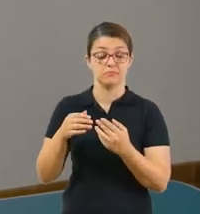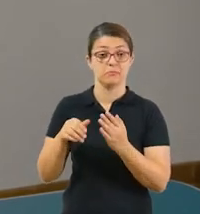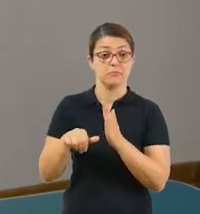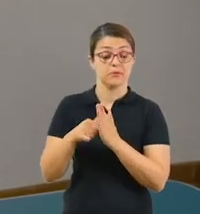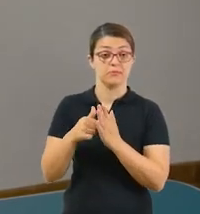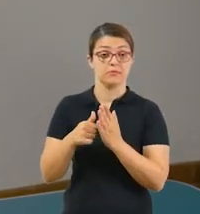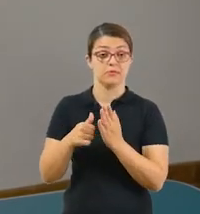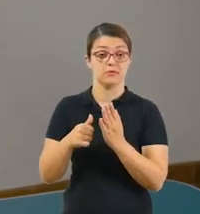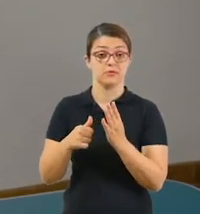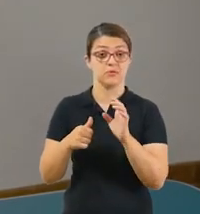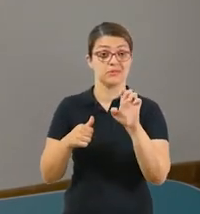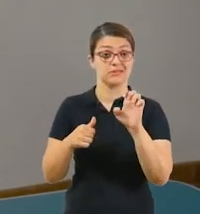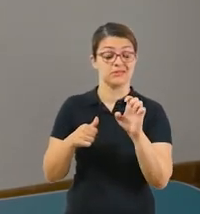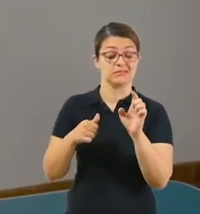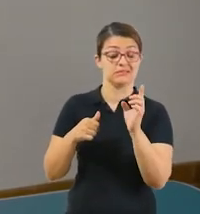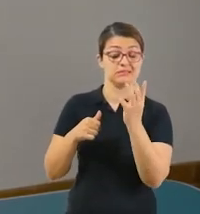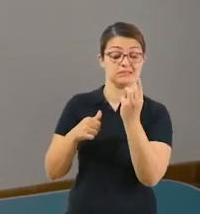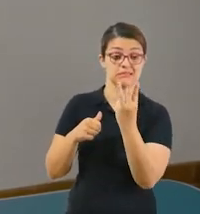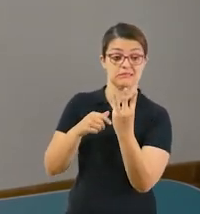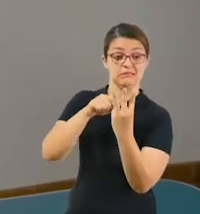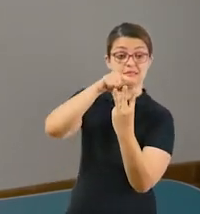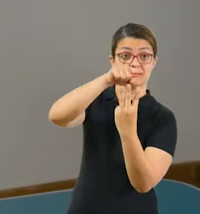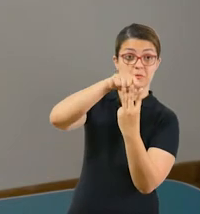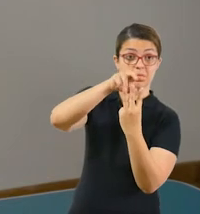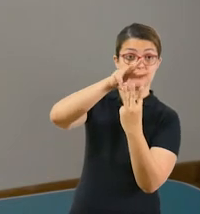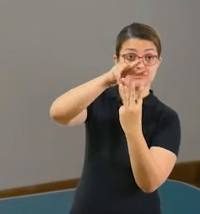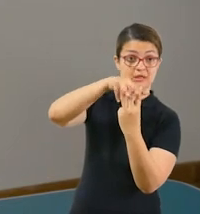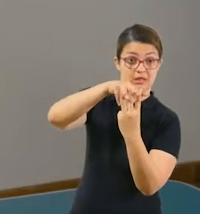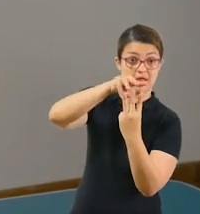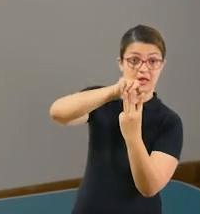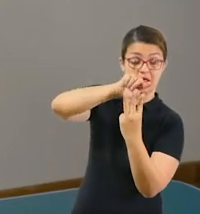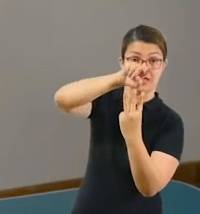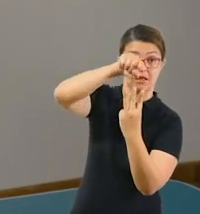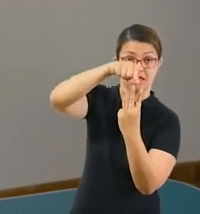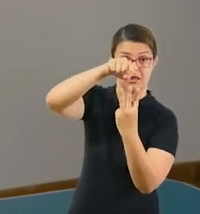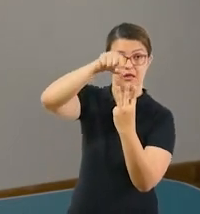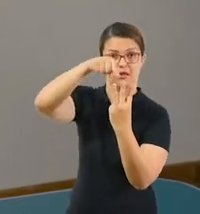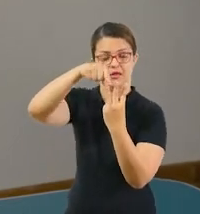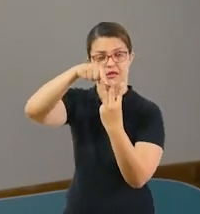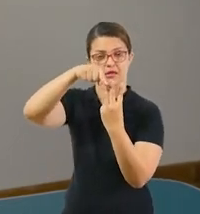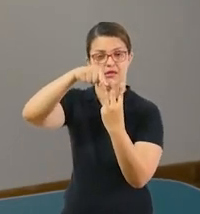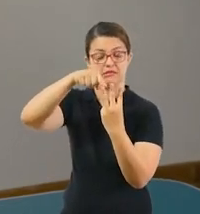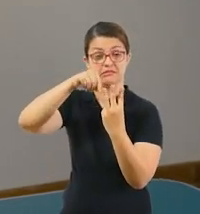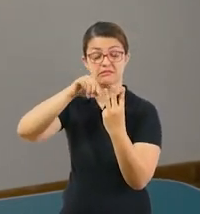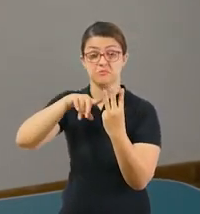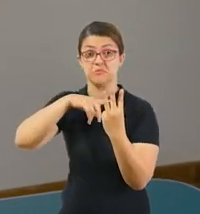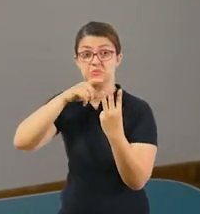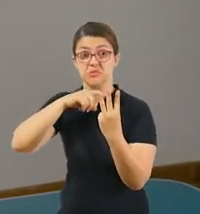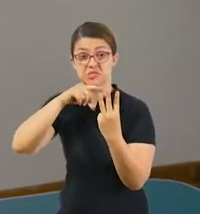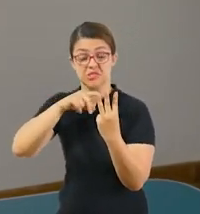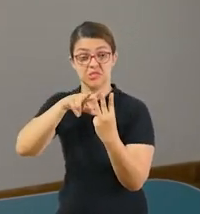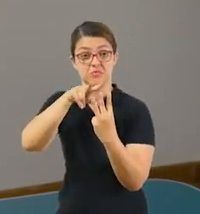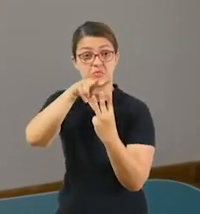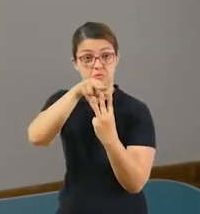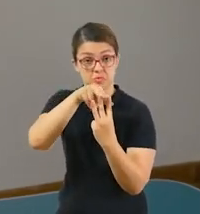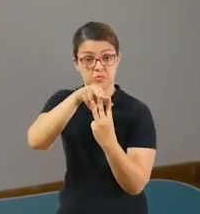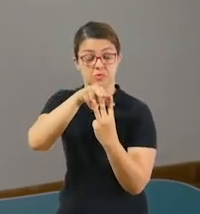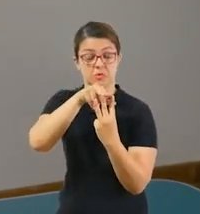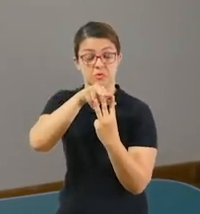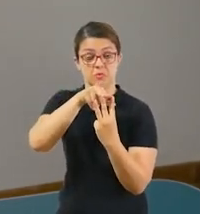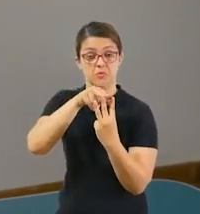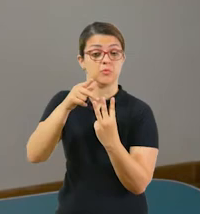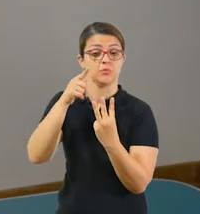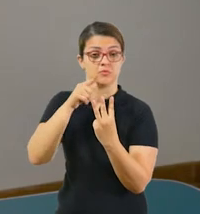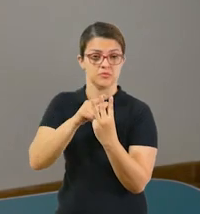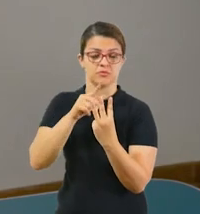esquerda para a direita, fazendo número a número. Se o número não for divisível, você junta com o amiguinho do lado e